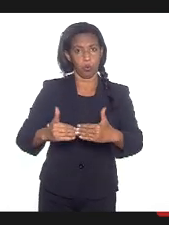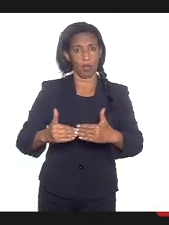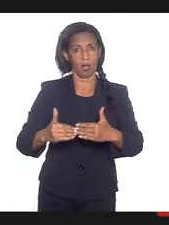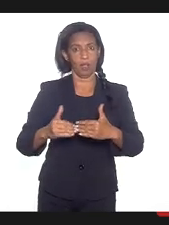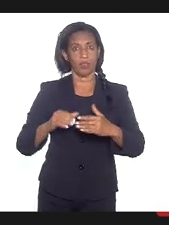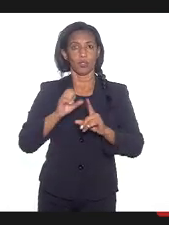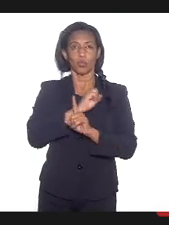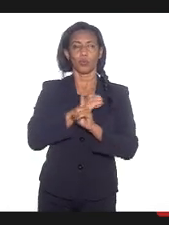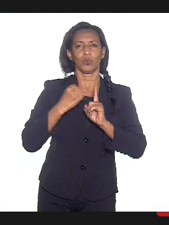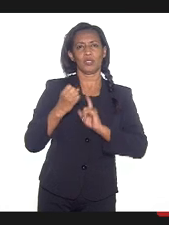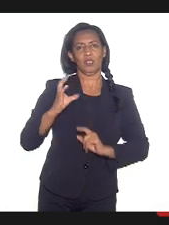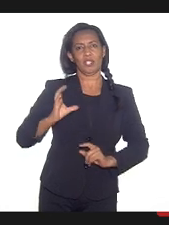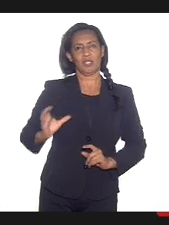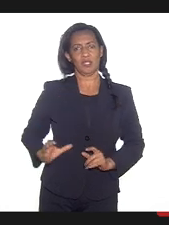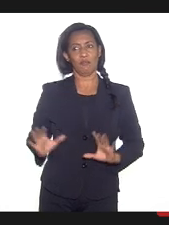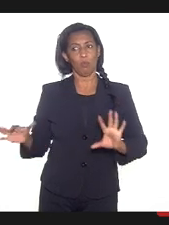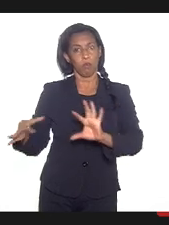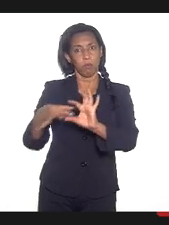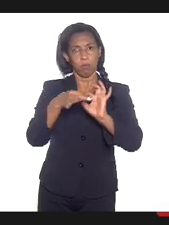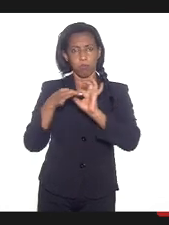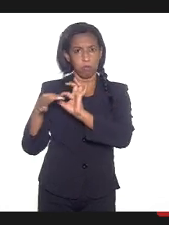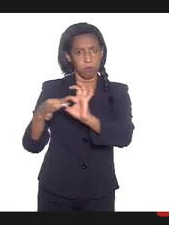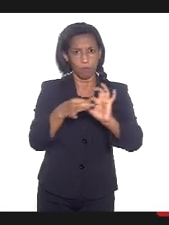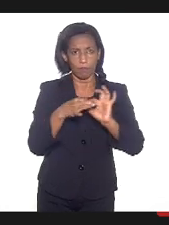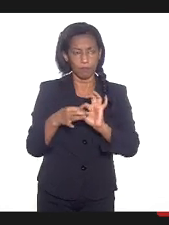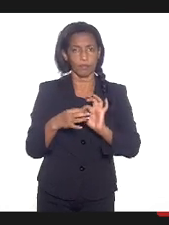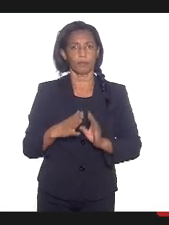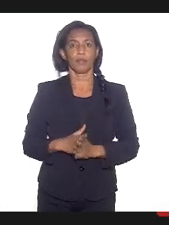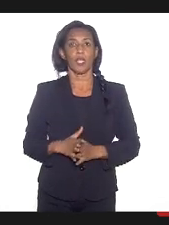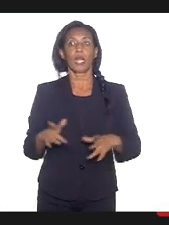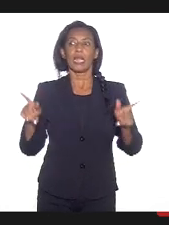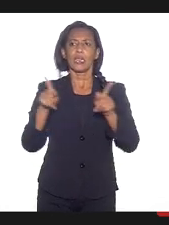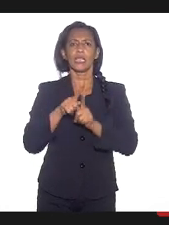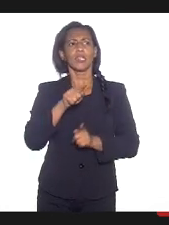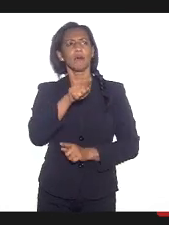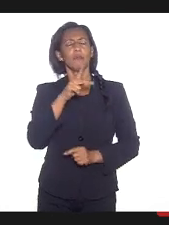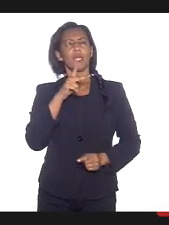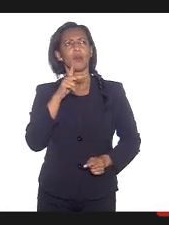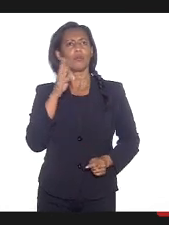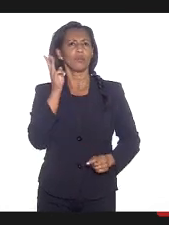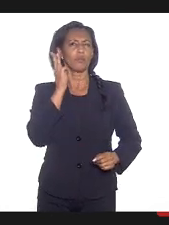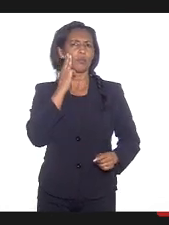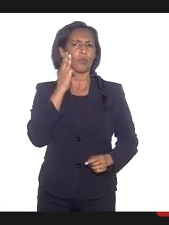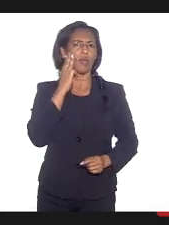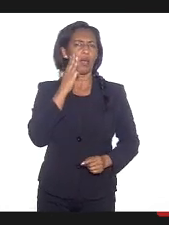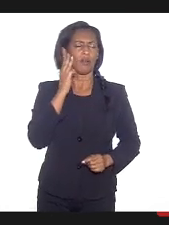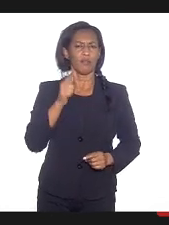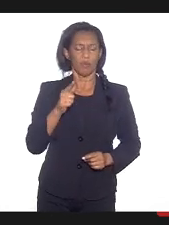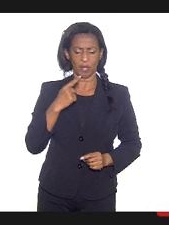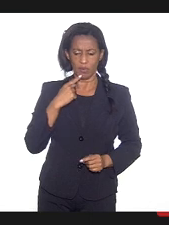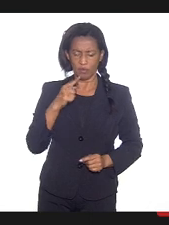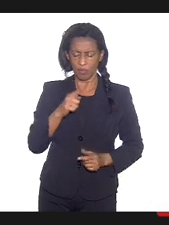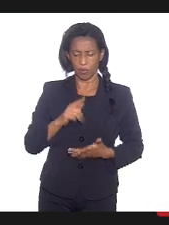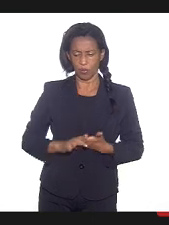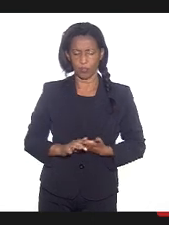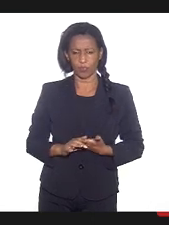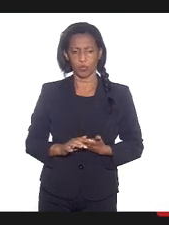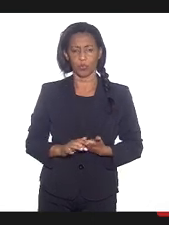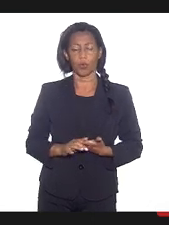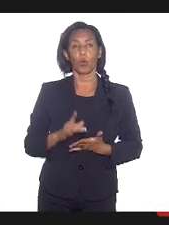tentar disseminar. Outra coisa interessante que o próprio deputado Valdeck acabou de informar, a inserção no